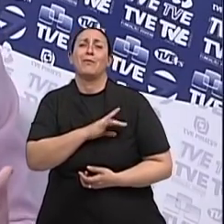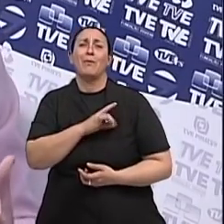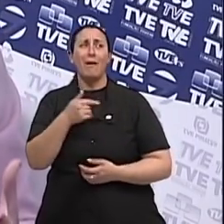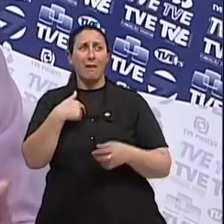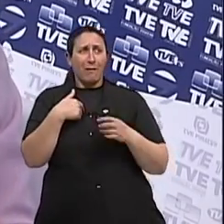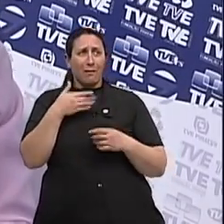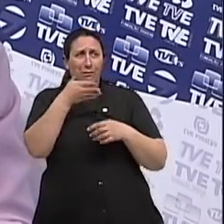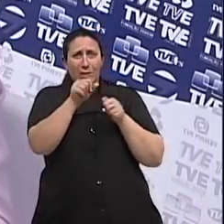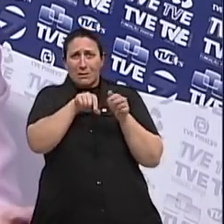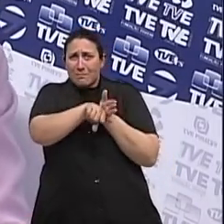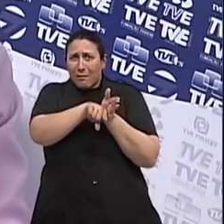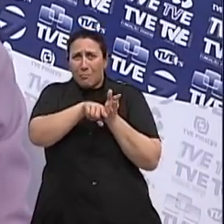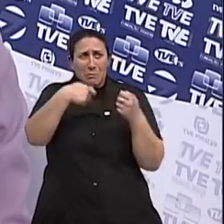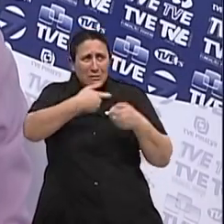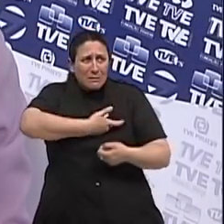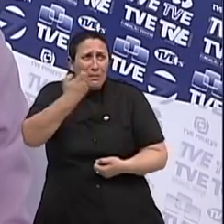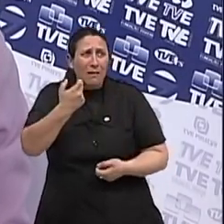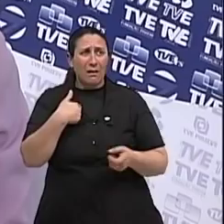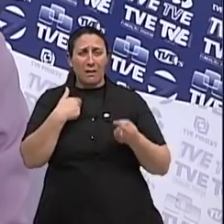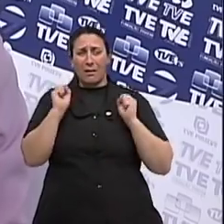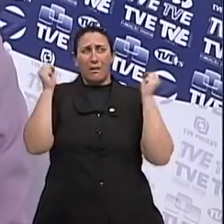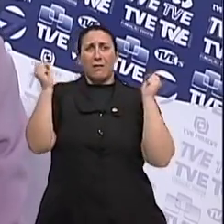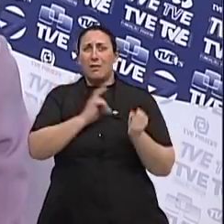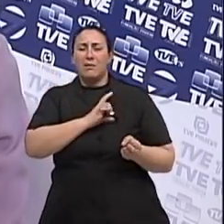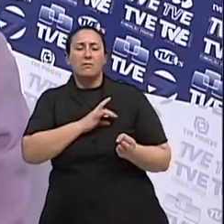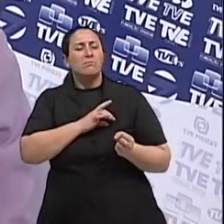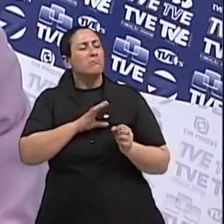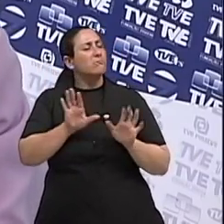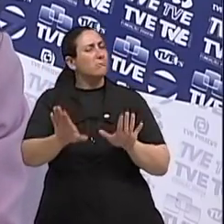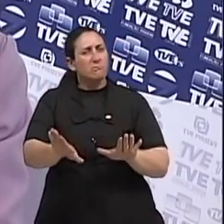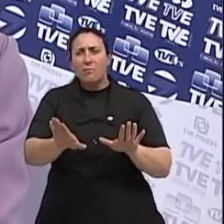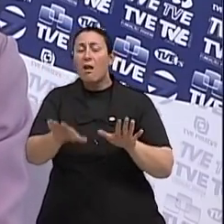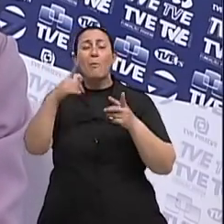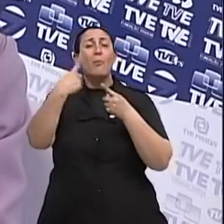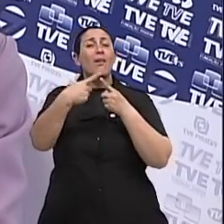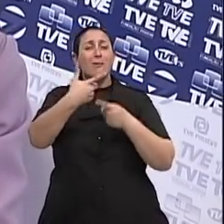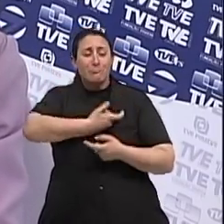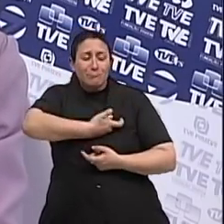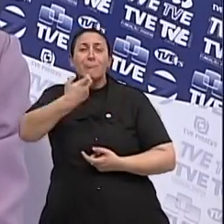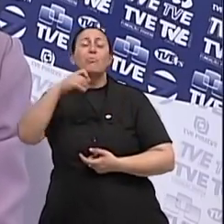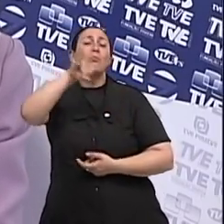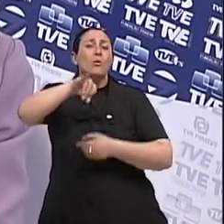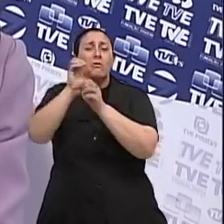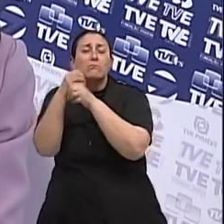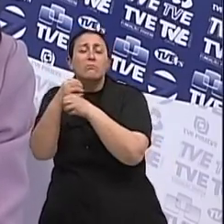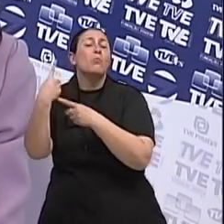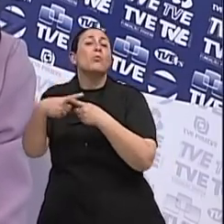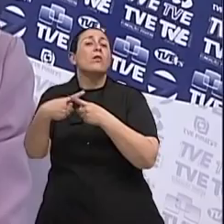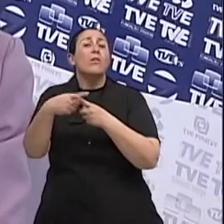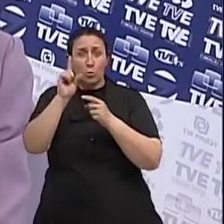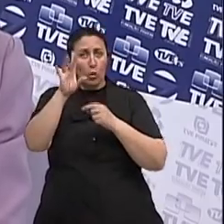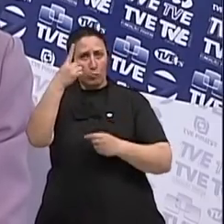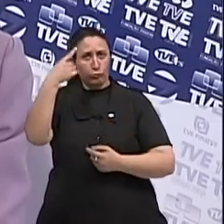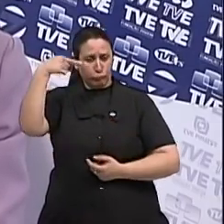biópsias. Como se fosse espalhar alguma coisa. Não, gente. A biópsia é fundamental porque vai lá uma agulha